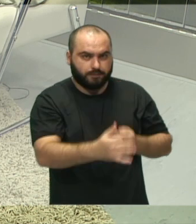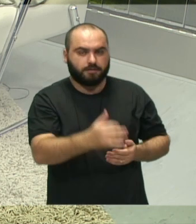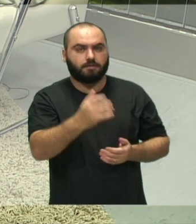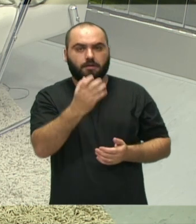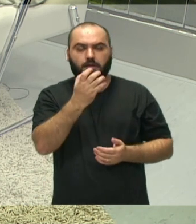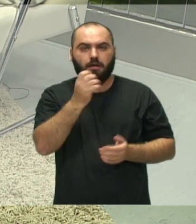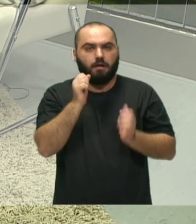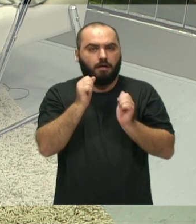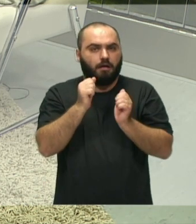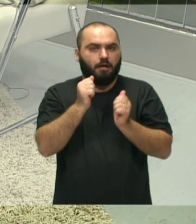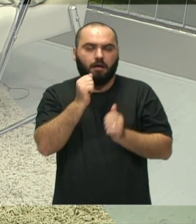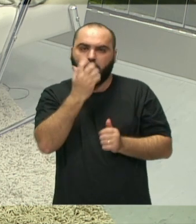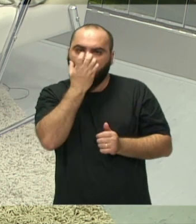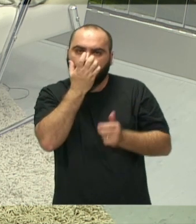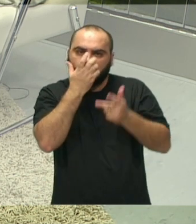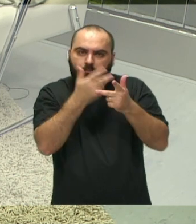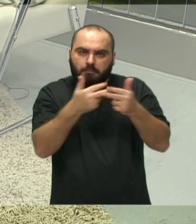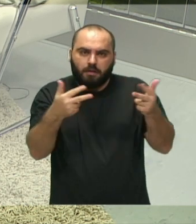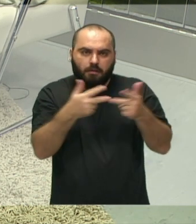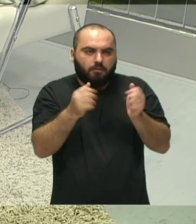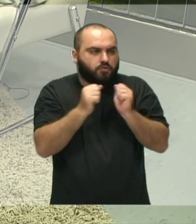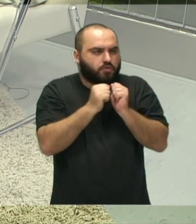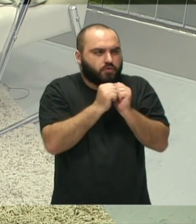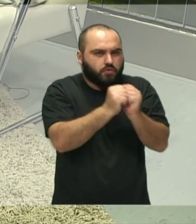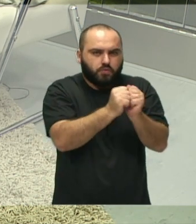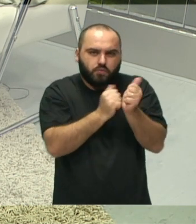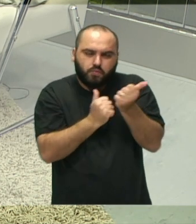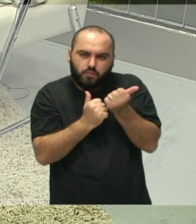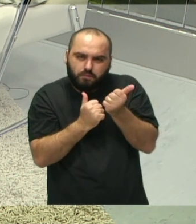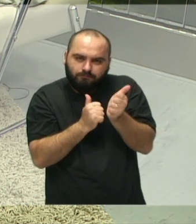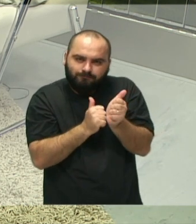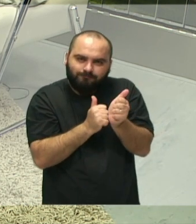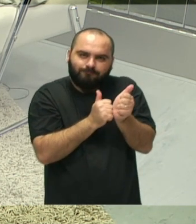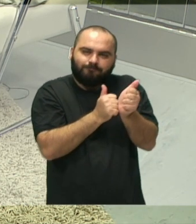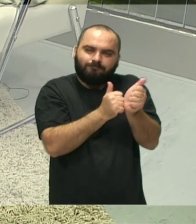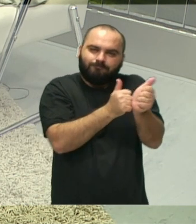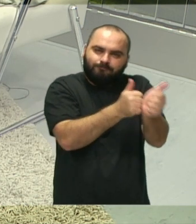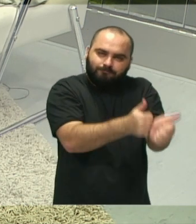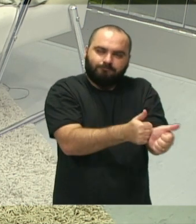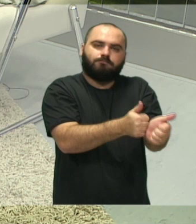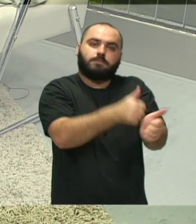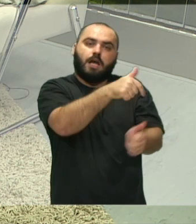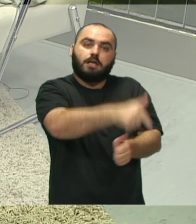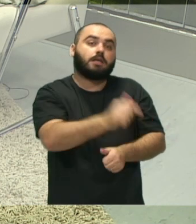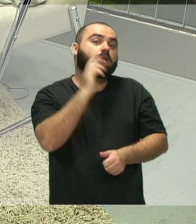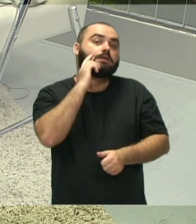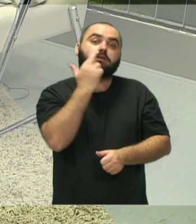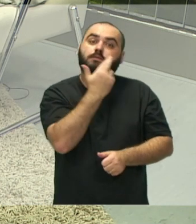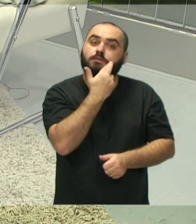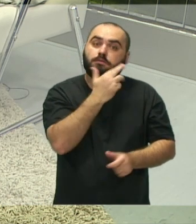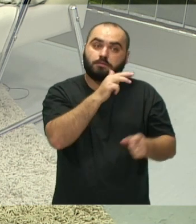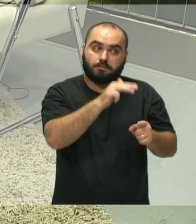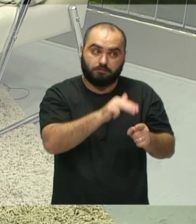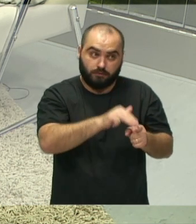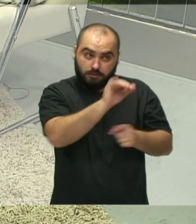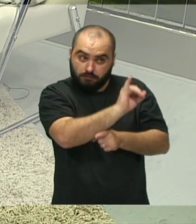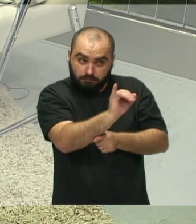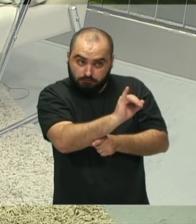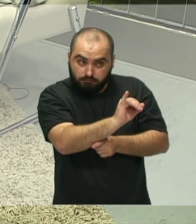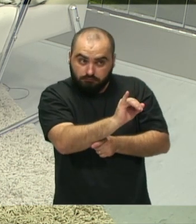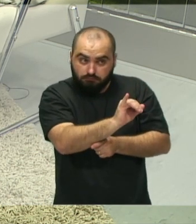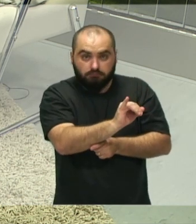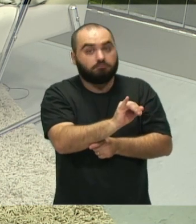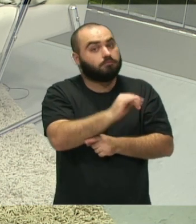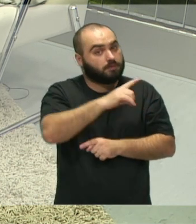de companhia em restaurantes no município de Itajaí. Um assunto de alta demanda. Diversos municípios no país já estão discutindo isso.